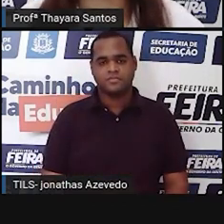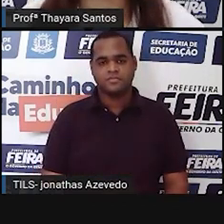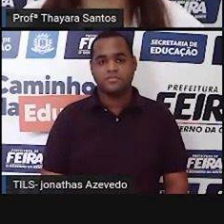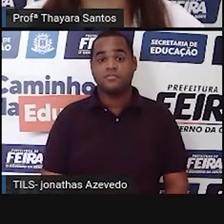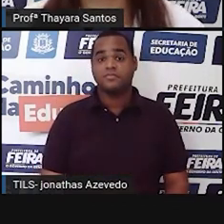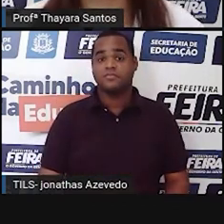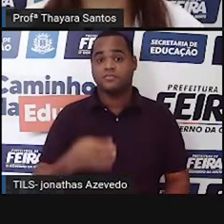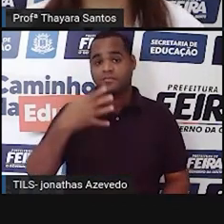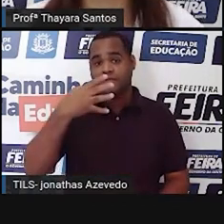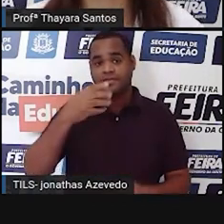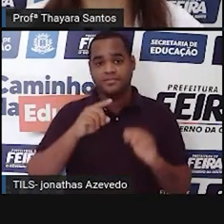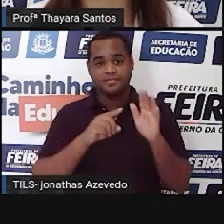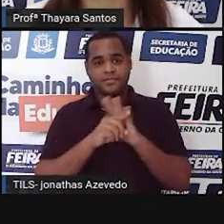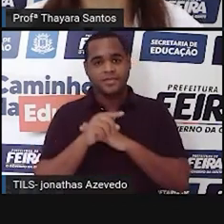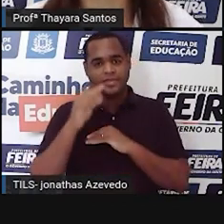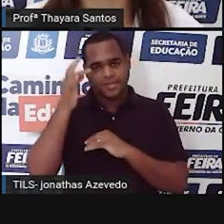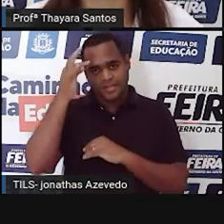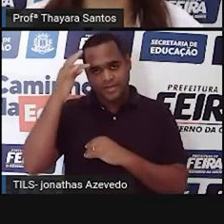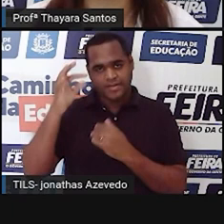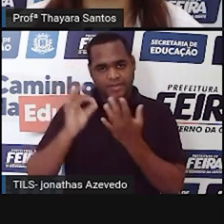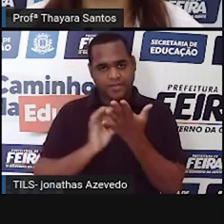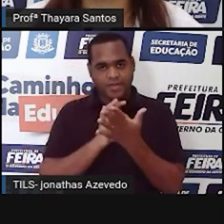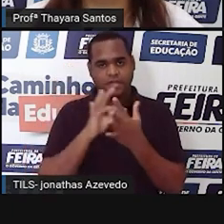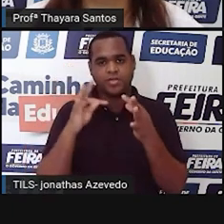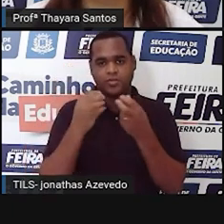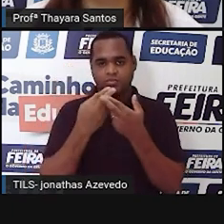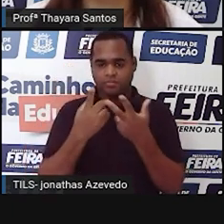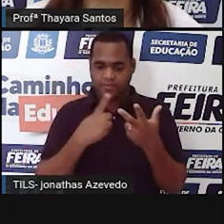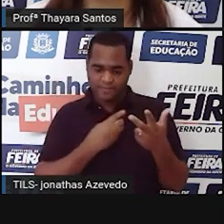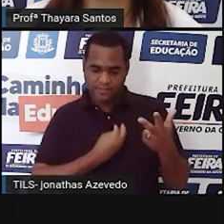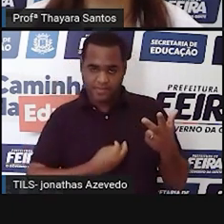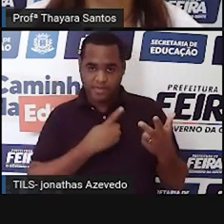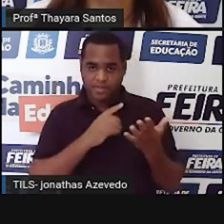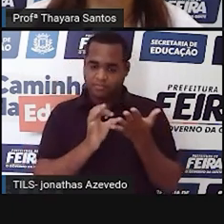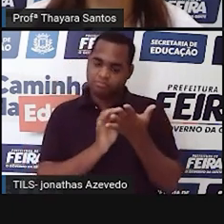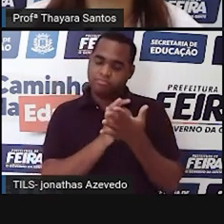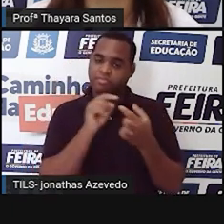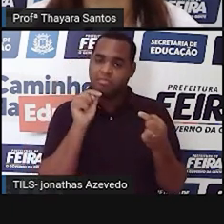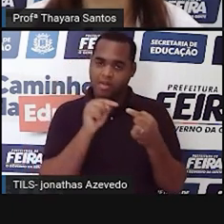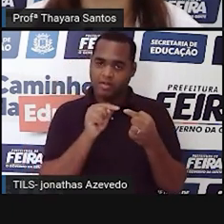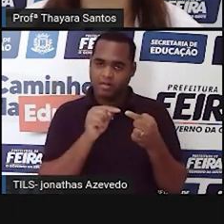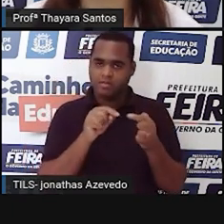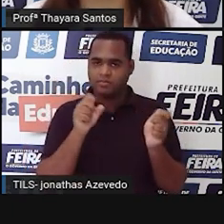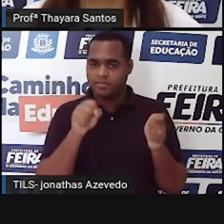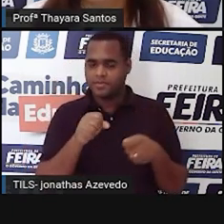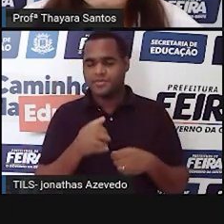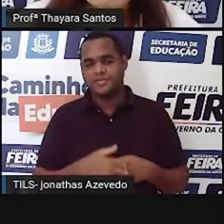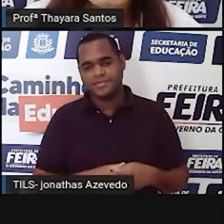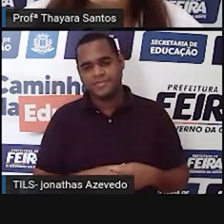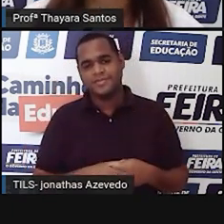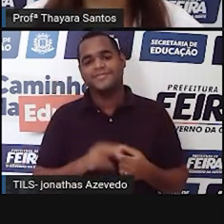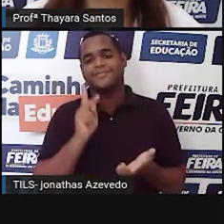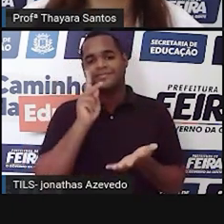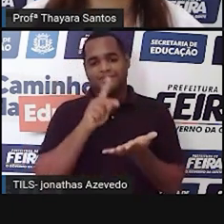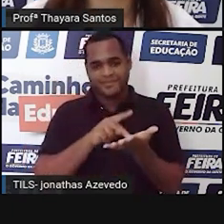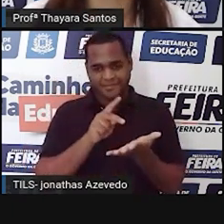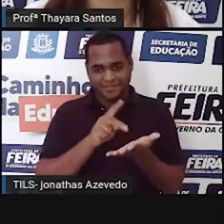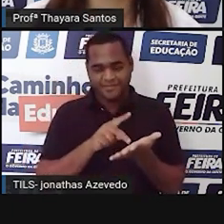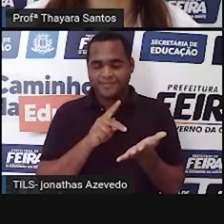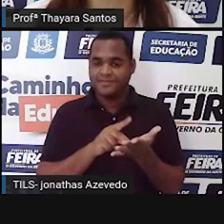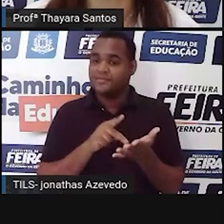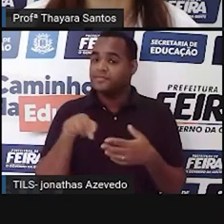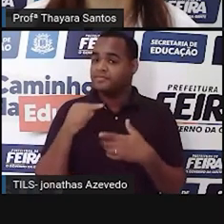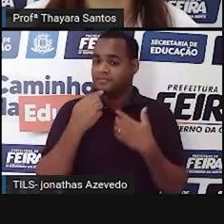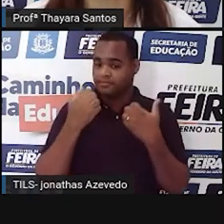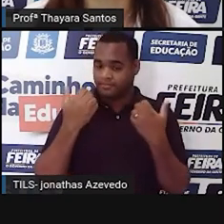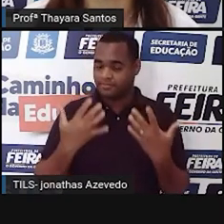E a última, a teoria celular afirma que todos os seres vivos são formados por células. Essa afirmação, essa é verdadeira. É o